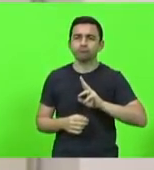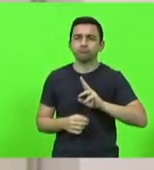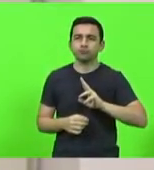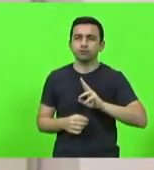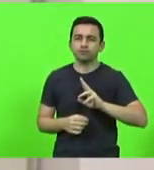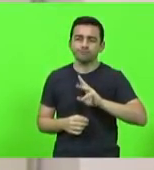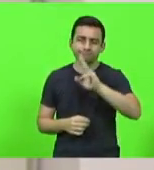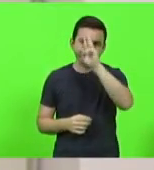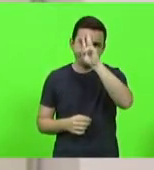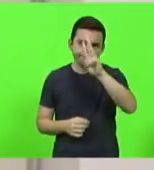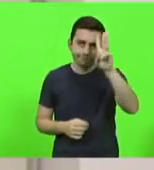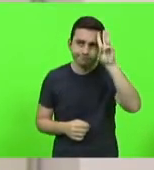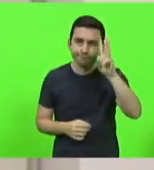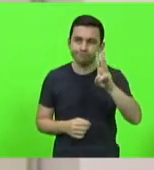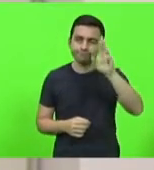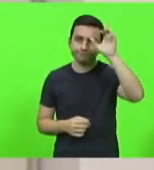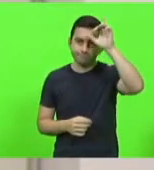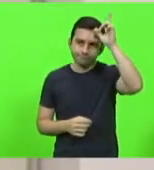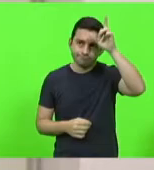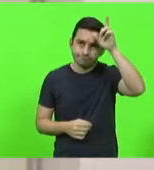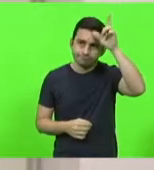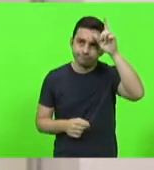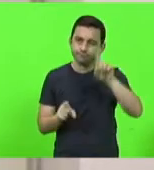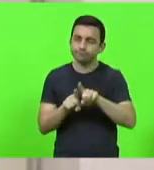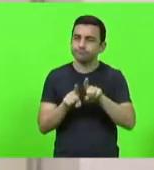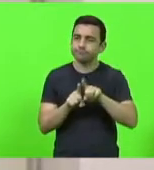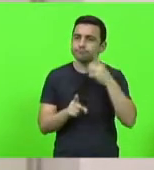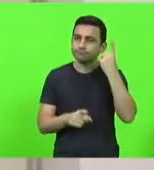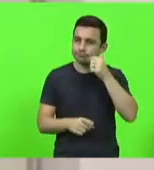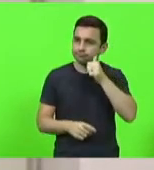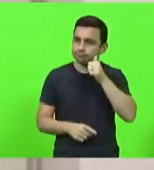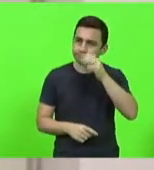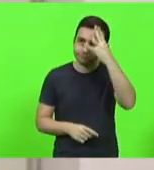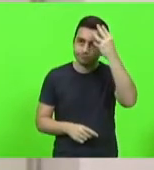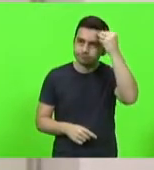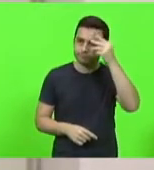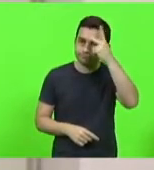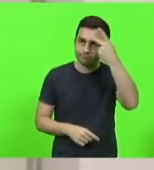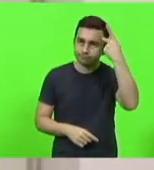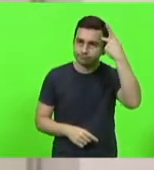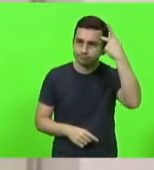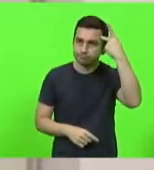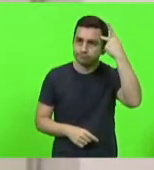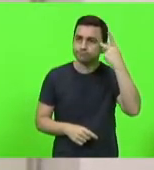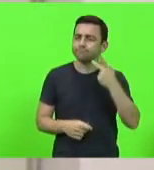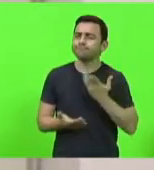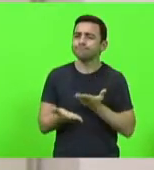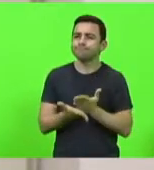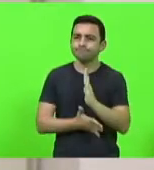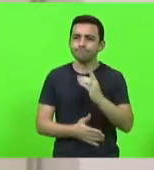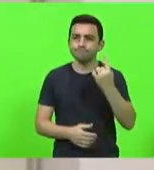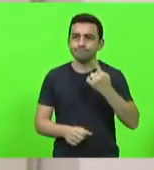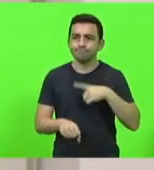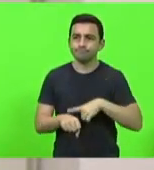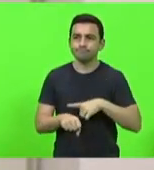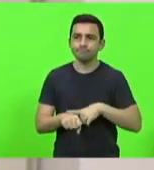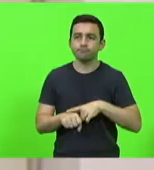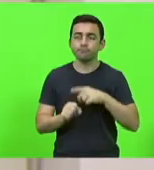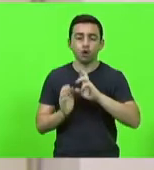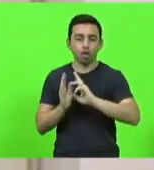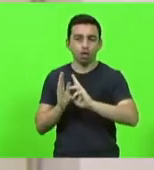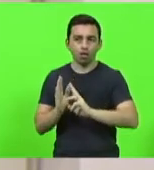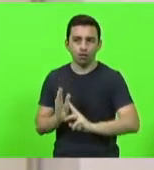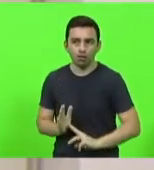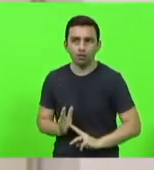Weber, Sargento Lima, e pelas senhoras deputadas Luciane Carminati e Paulinha, foi aprovado em turno único pelo processo nominal